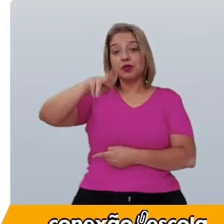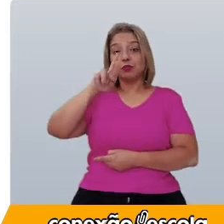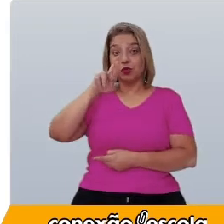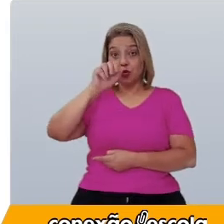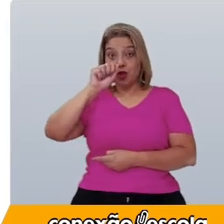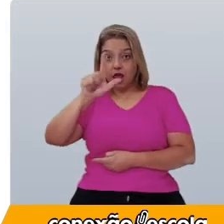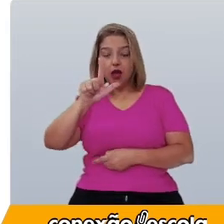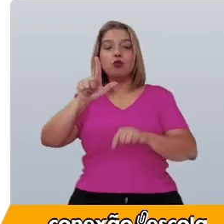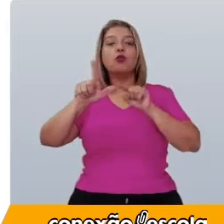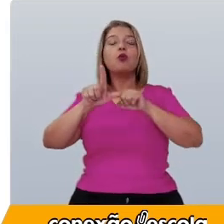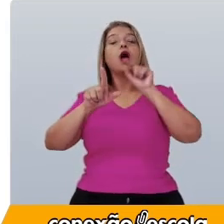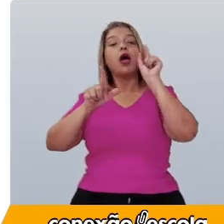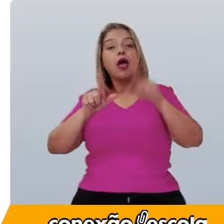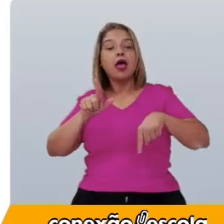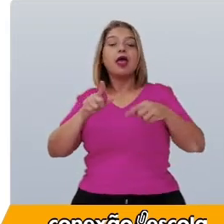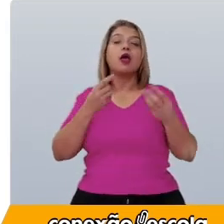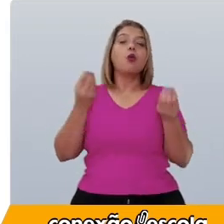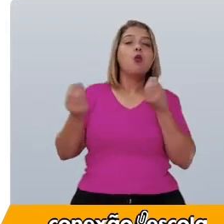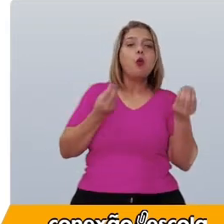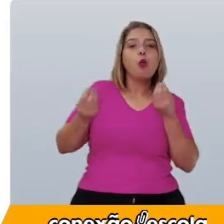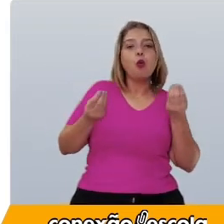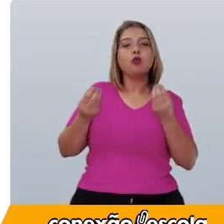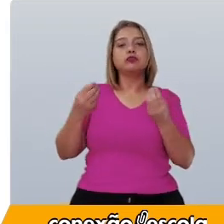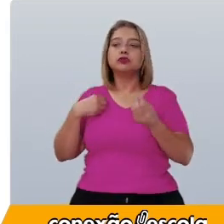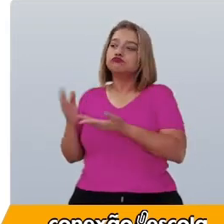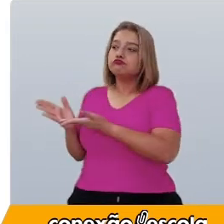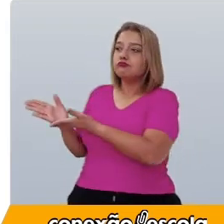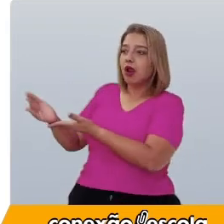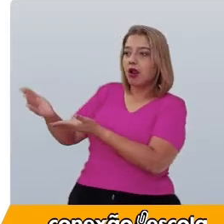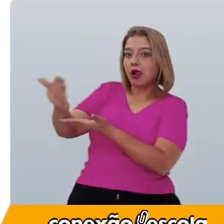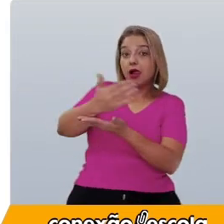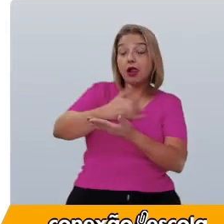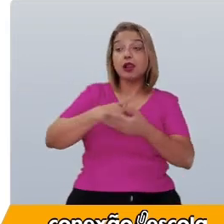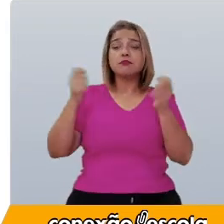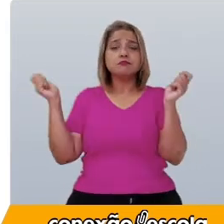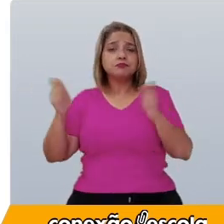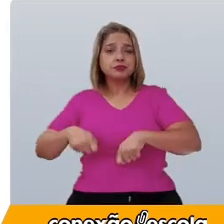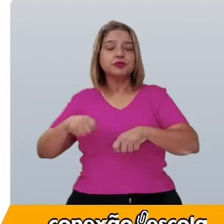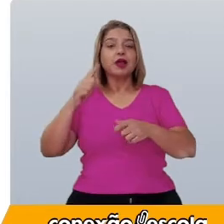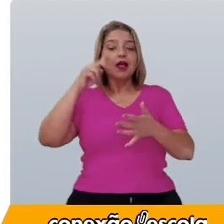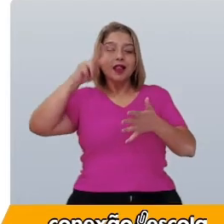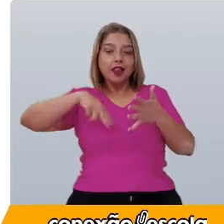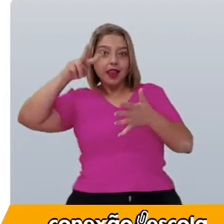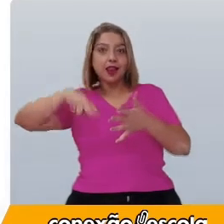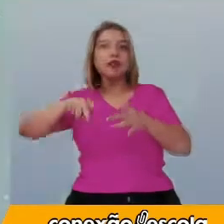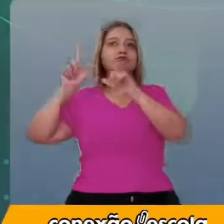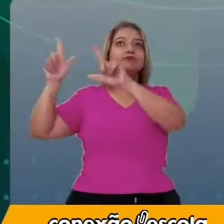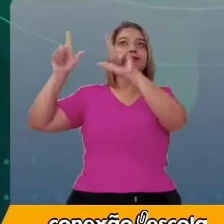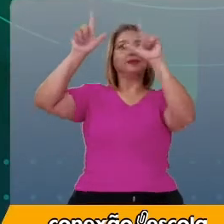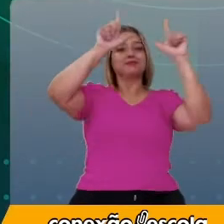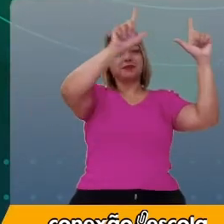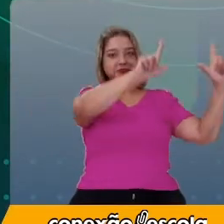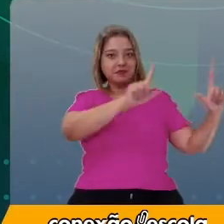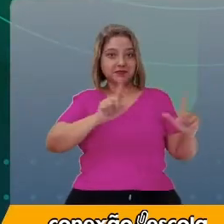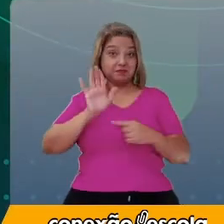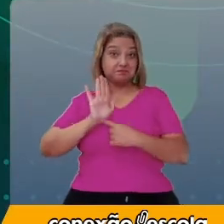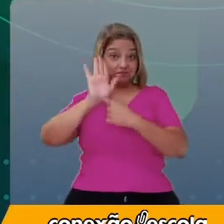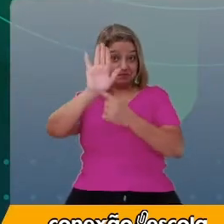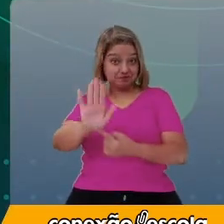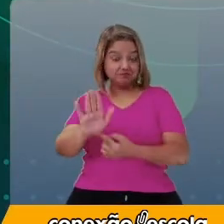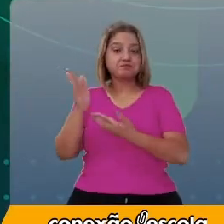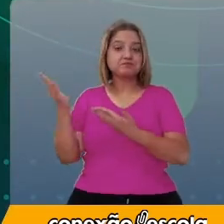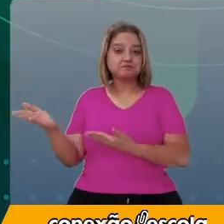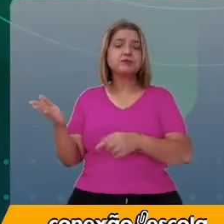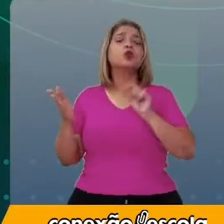congrega a composição de um acervo que abre possibilidades de leituras. O lugar